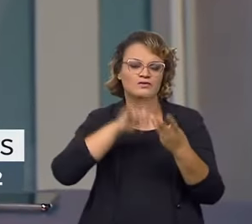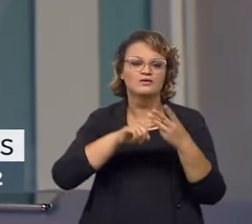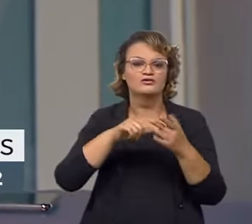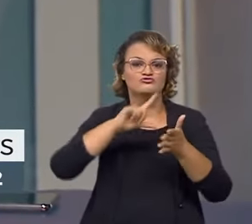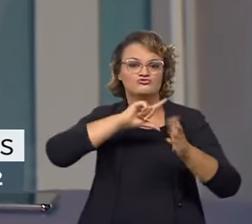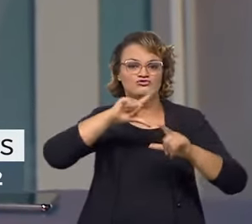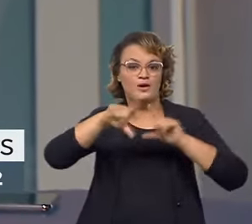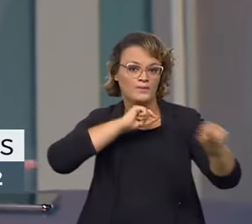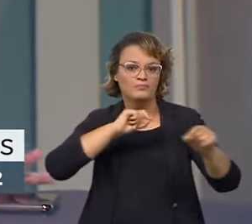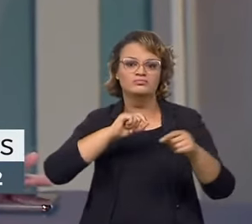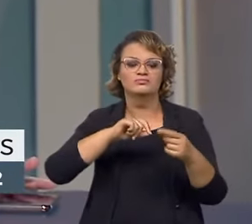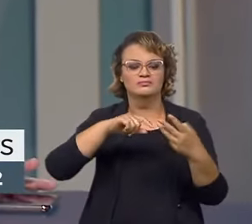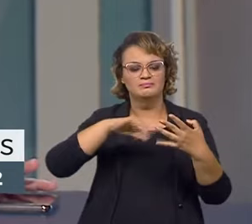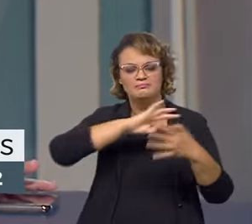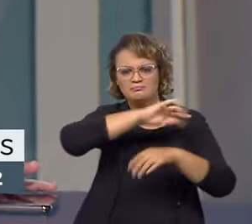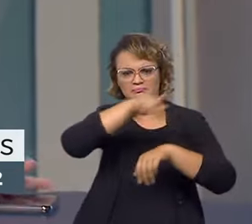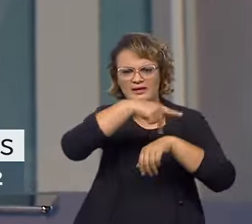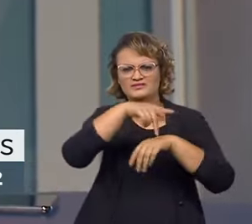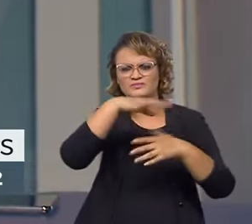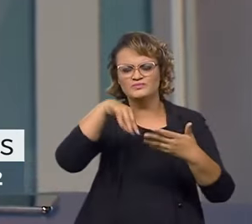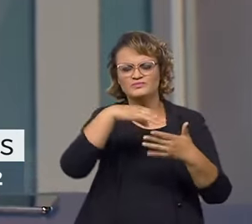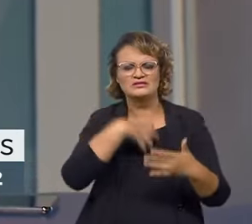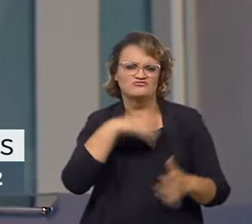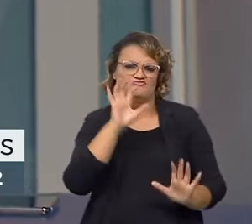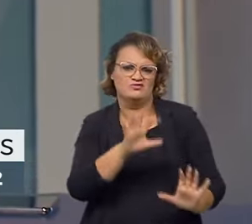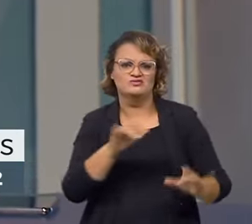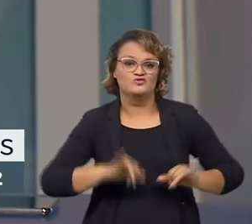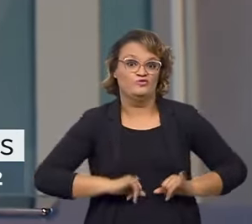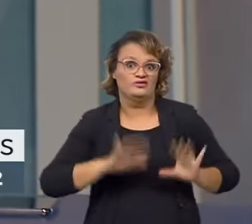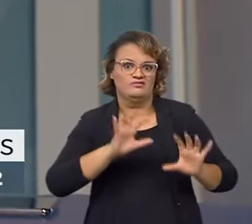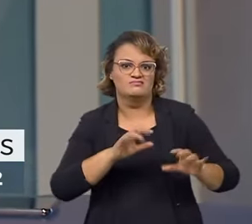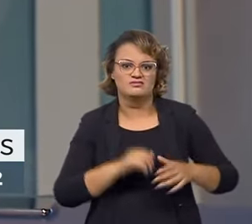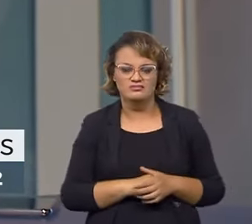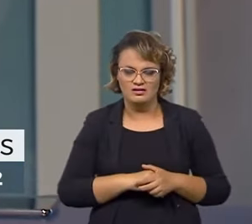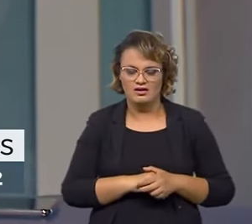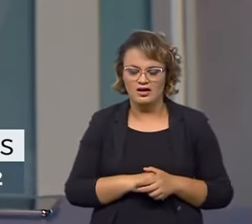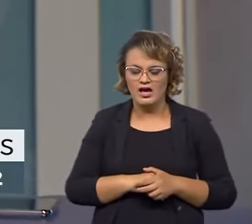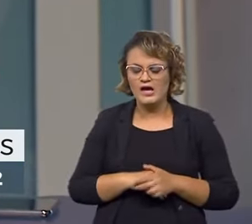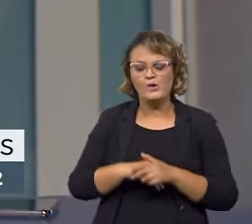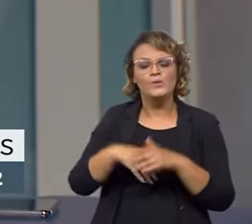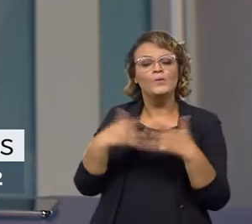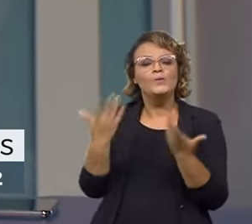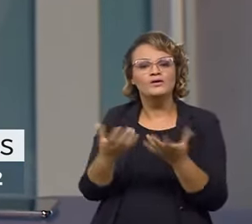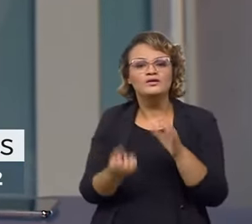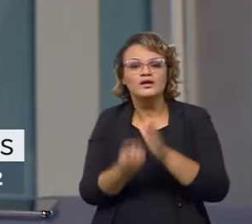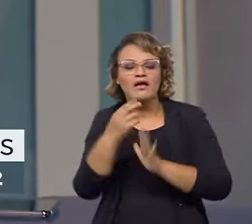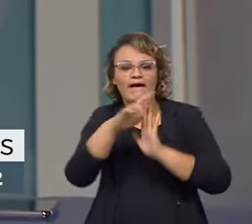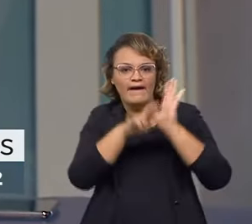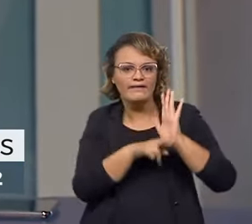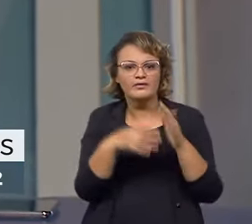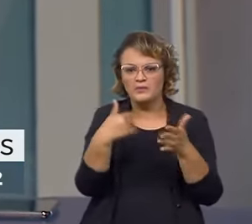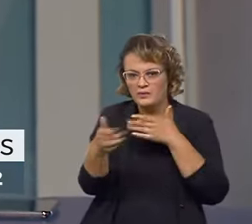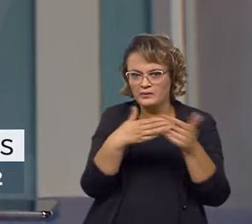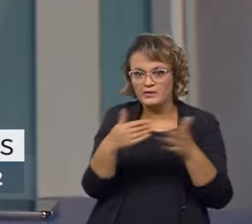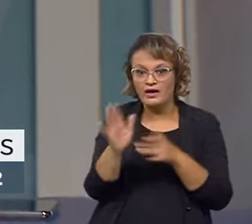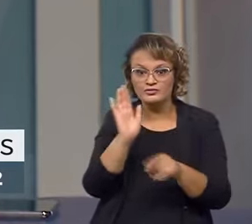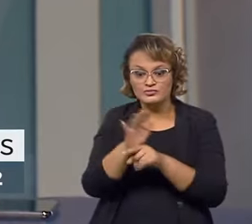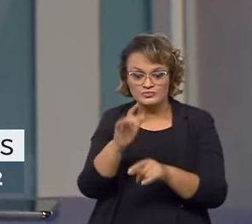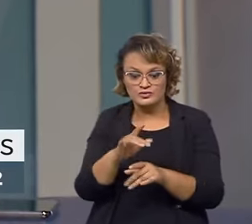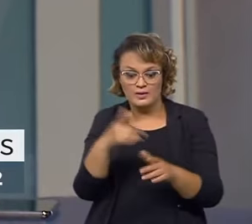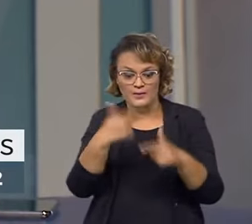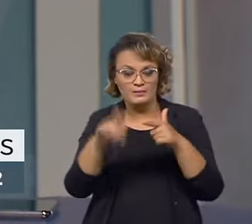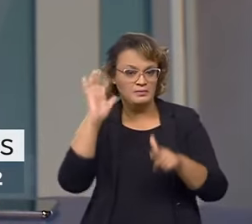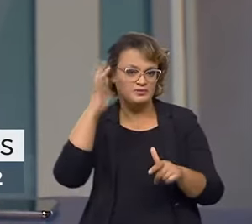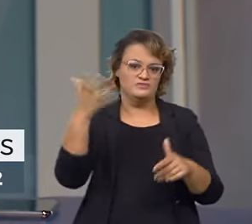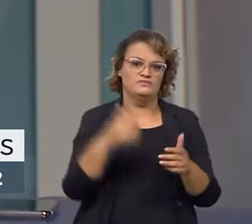Japão. Todos esses países estão enfrentando o mesmo dilema. Quando eu faço um regulamento qualquer, eu praticamente fixo uma solução de problema.